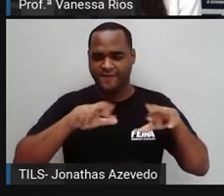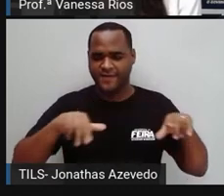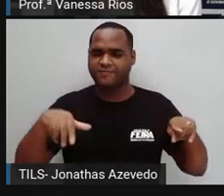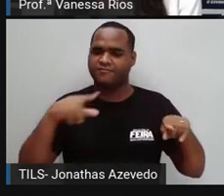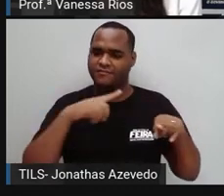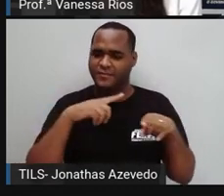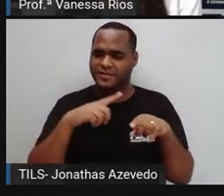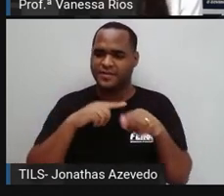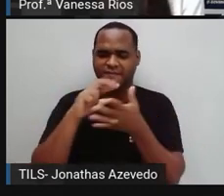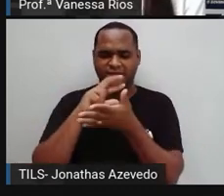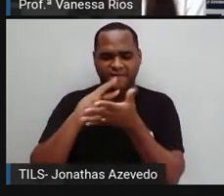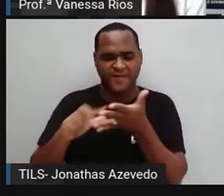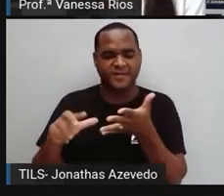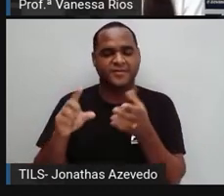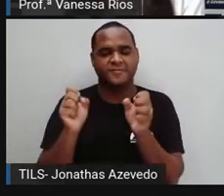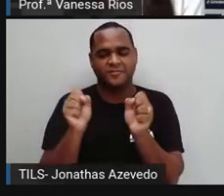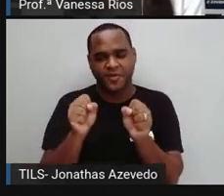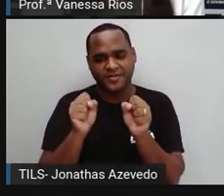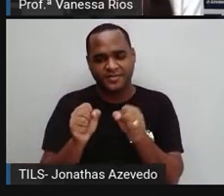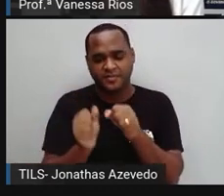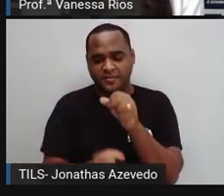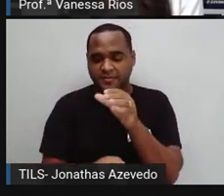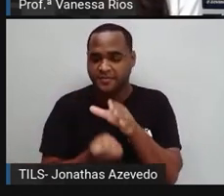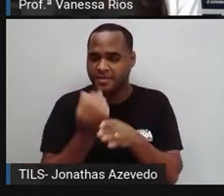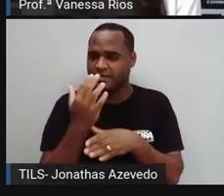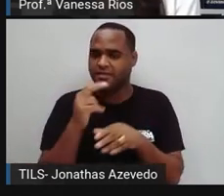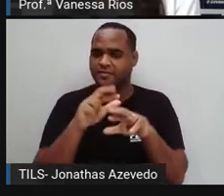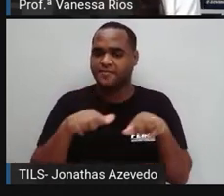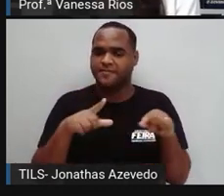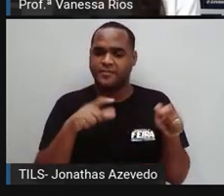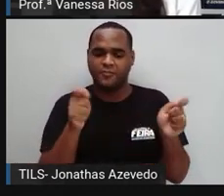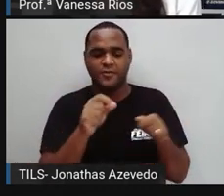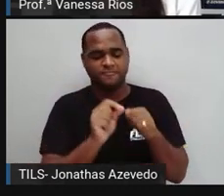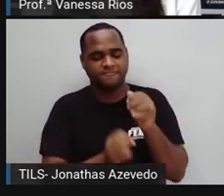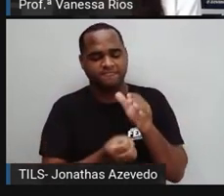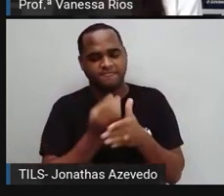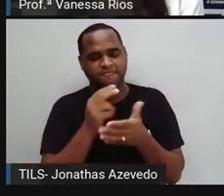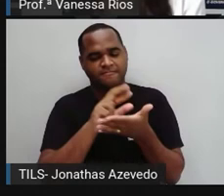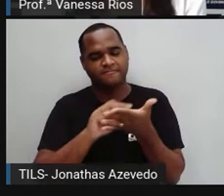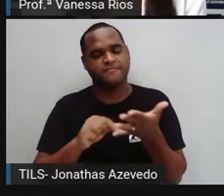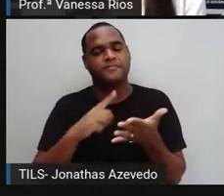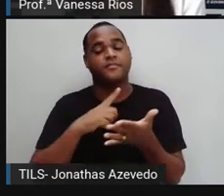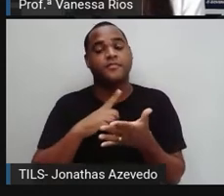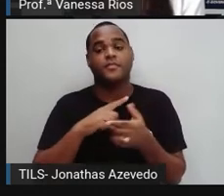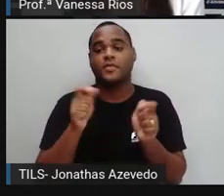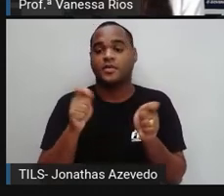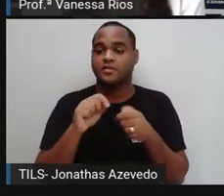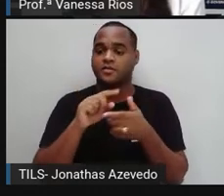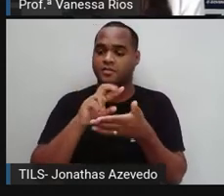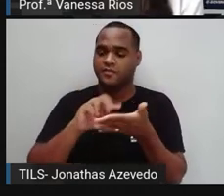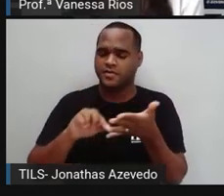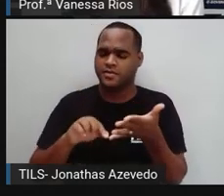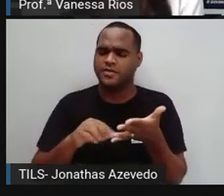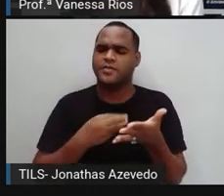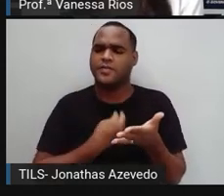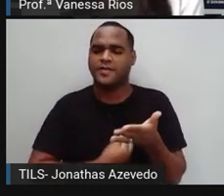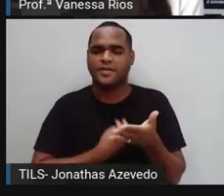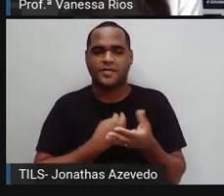artesanatos que podem ser produzidos, que podem ser fabricados e servirem aí de